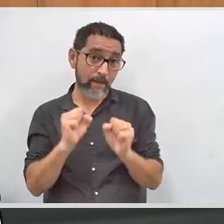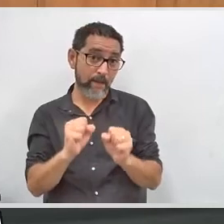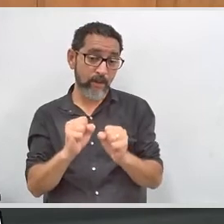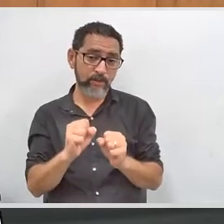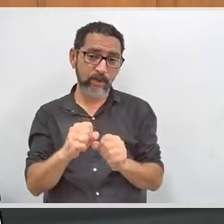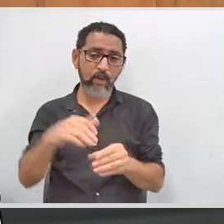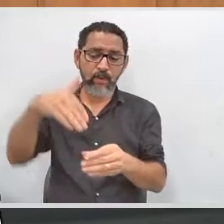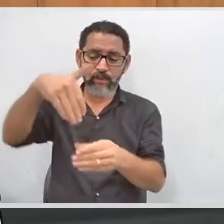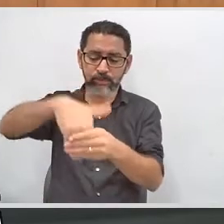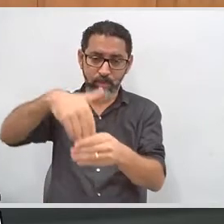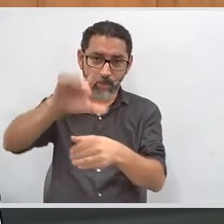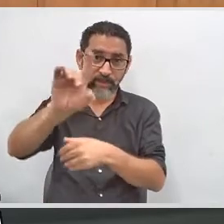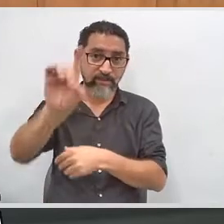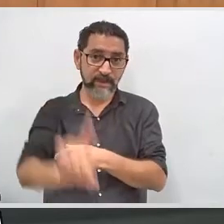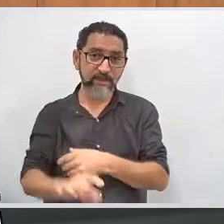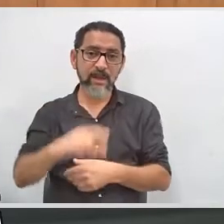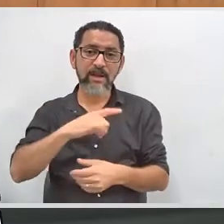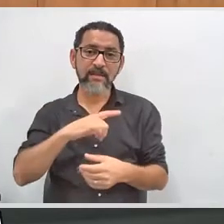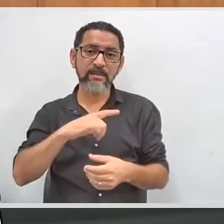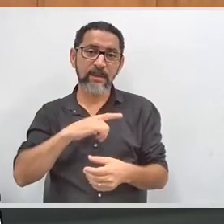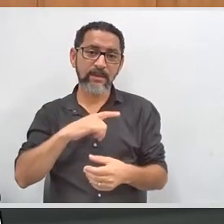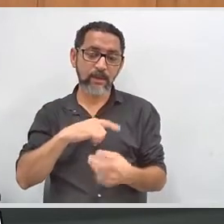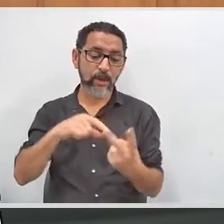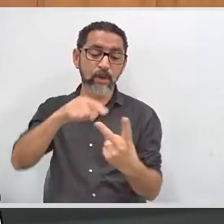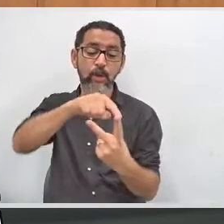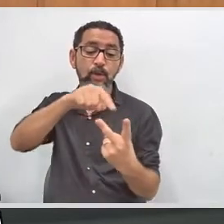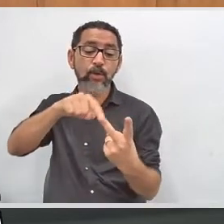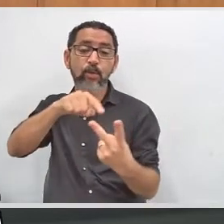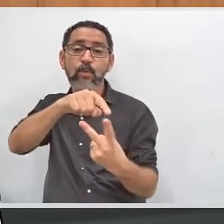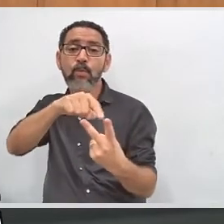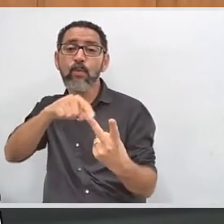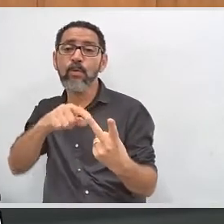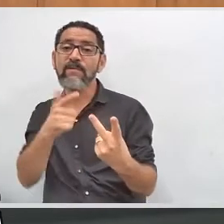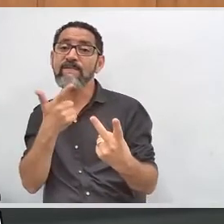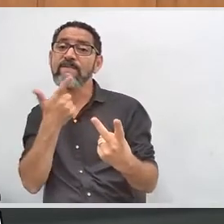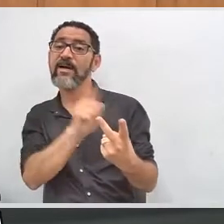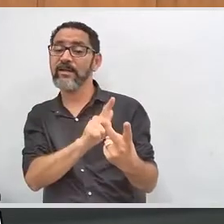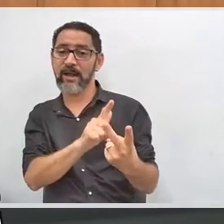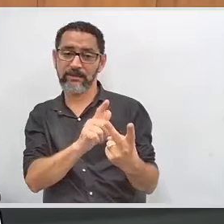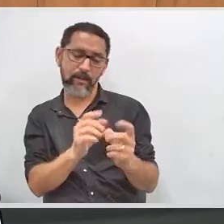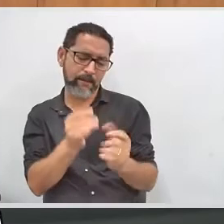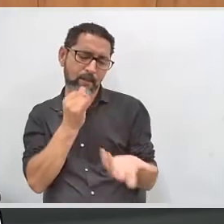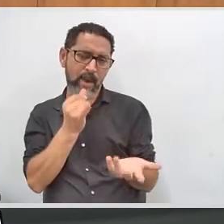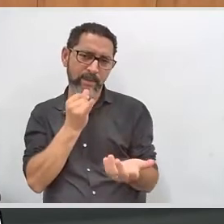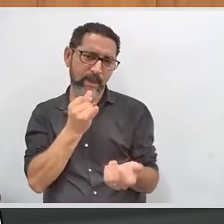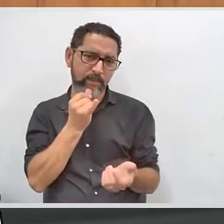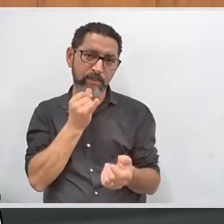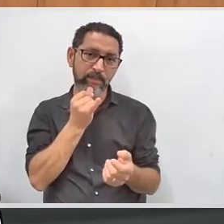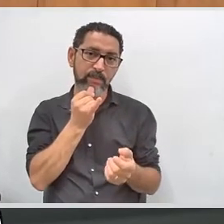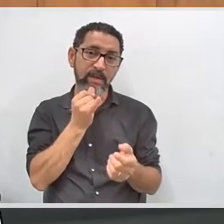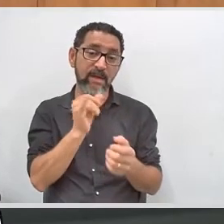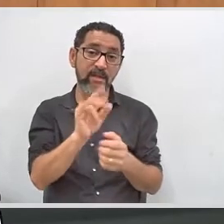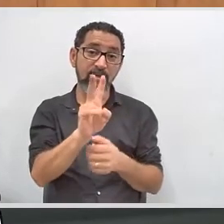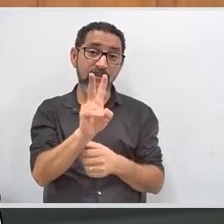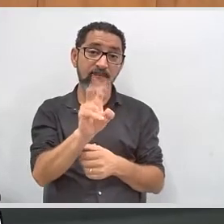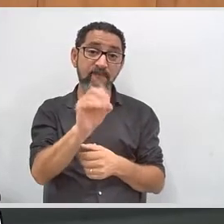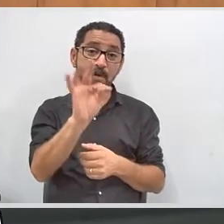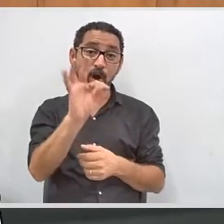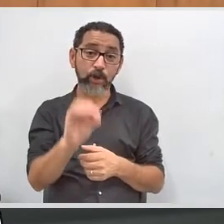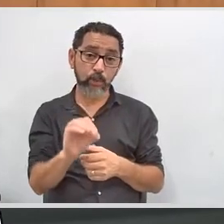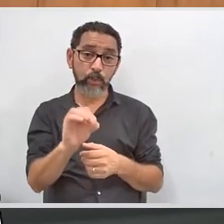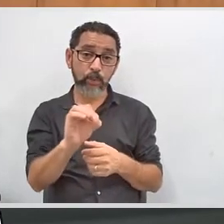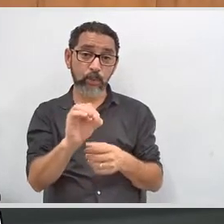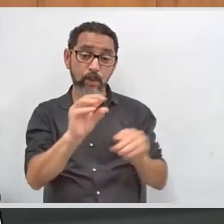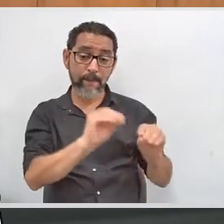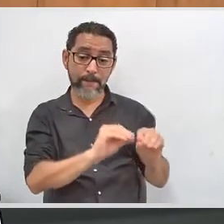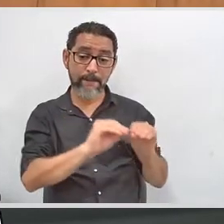um duplo privilégio, porque ele poderá, dentro da própria cidade, sem ser voto em trânsito, votar naquele, naquele, na cidade onde